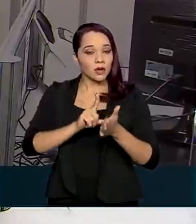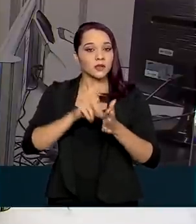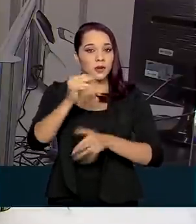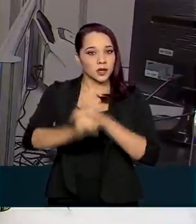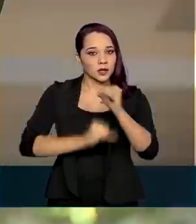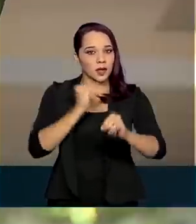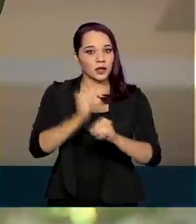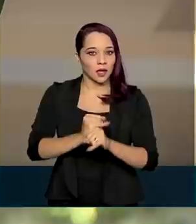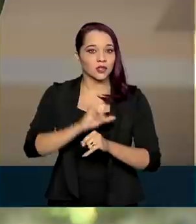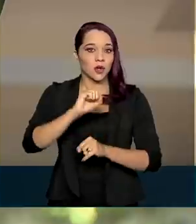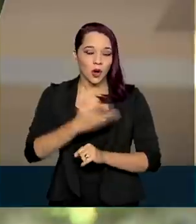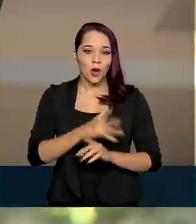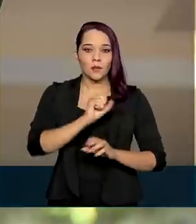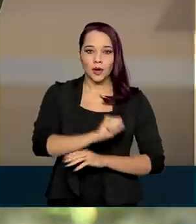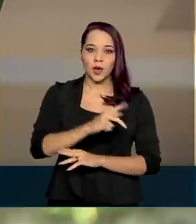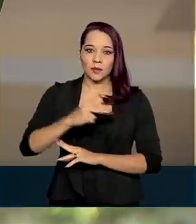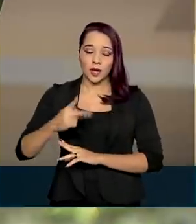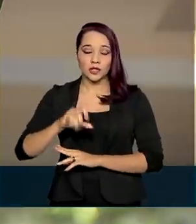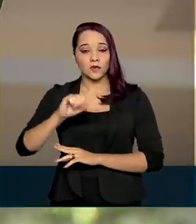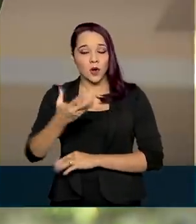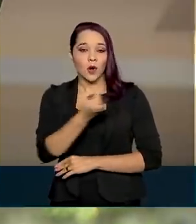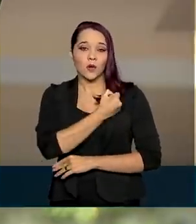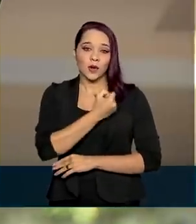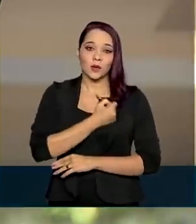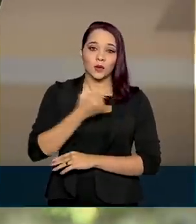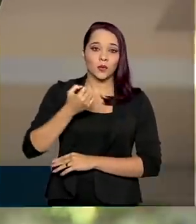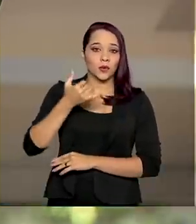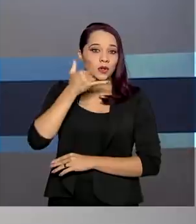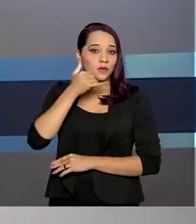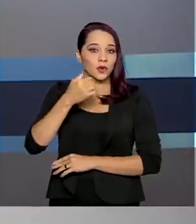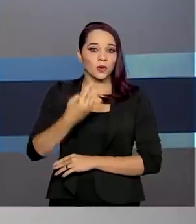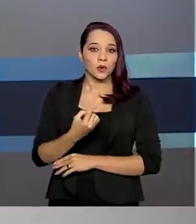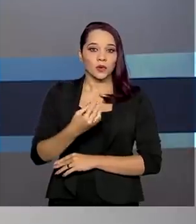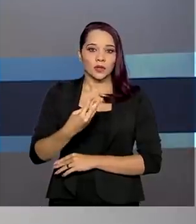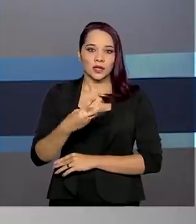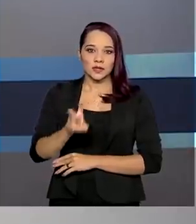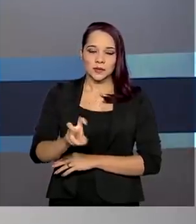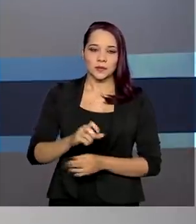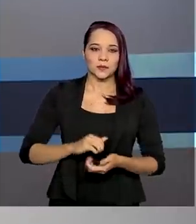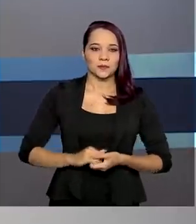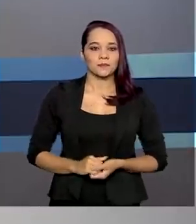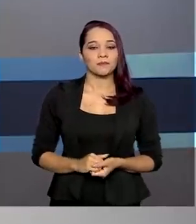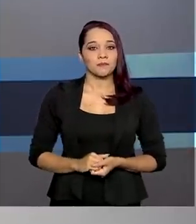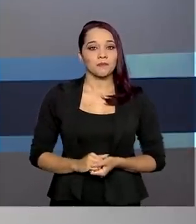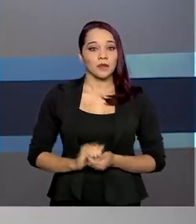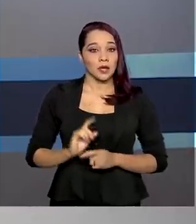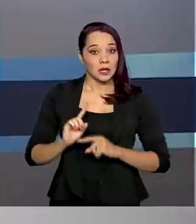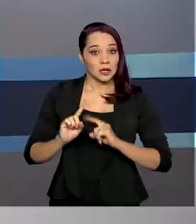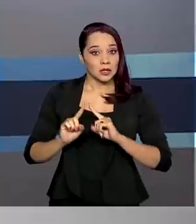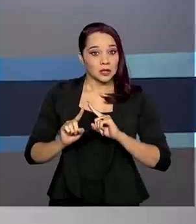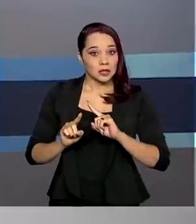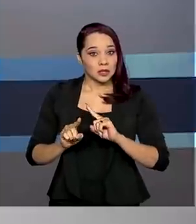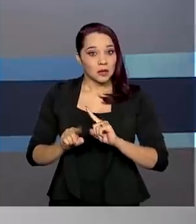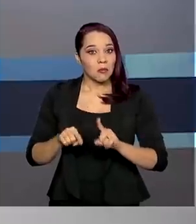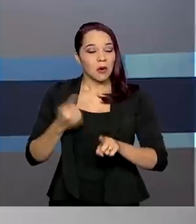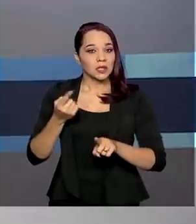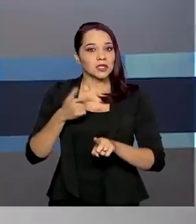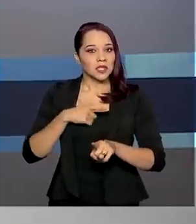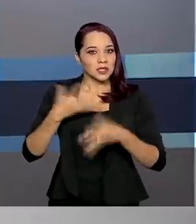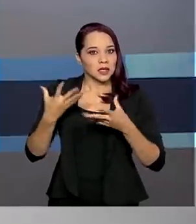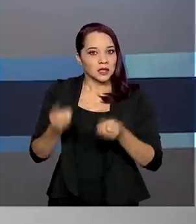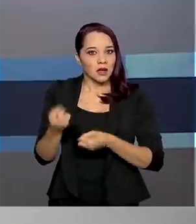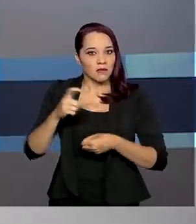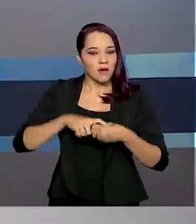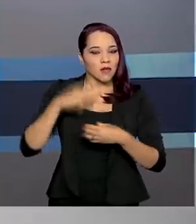INSS ou pelo telefone 135. Depois de aprovar a retomada dos testes da